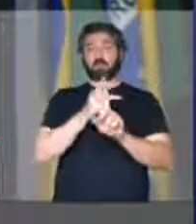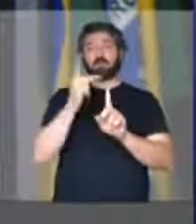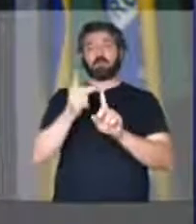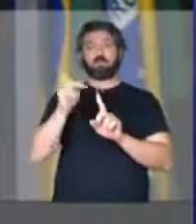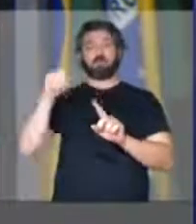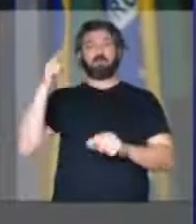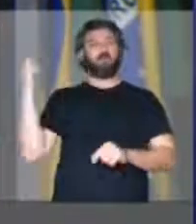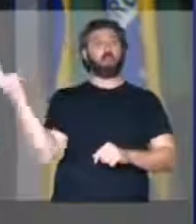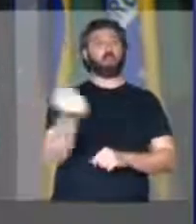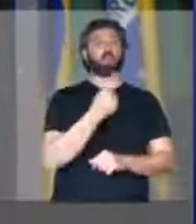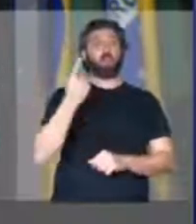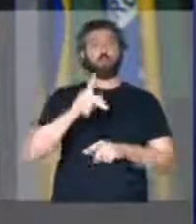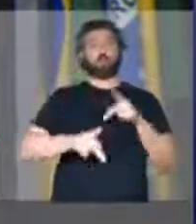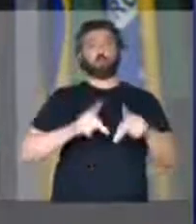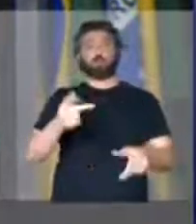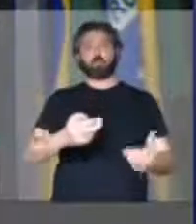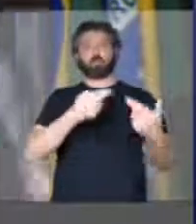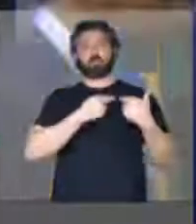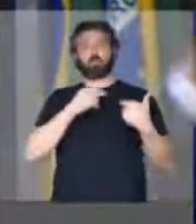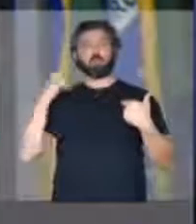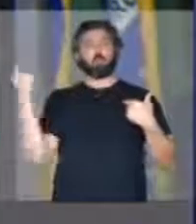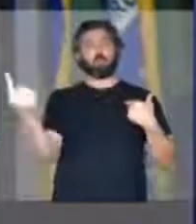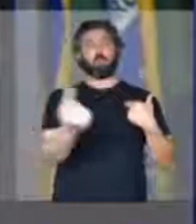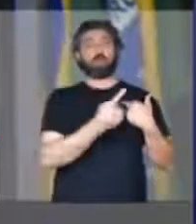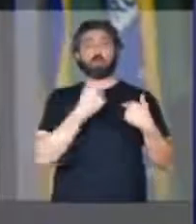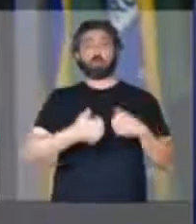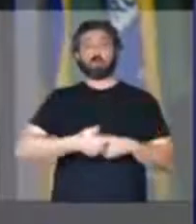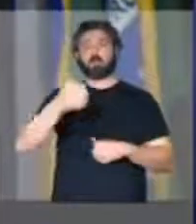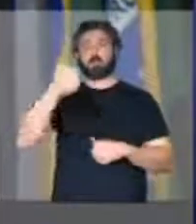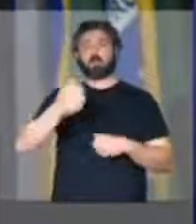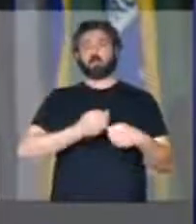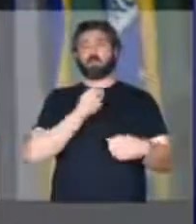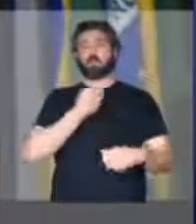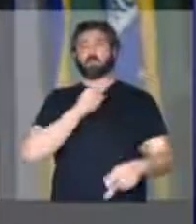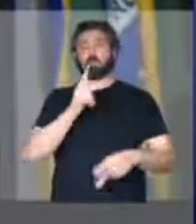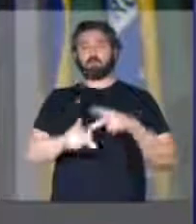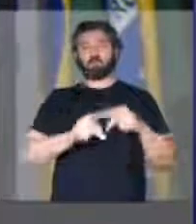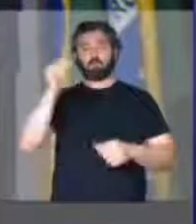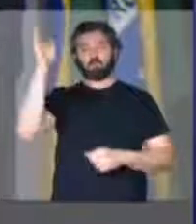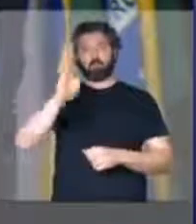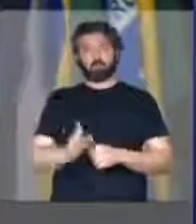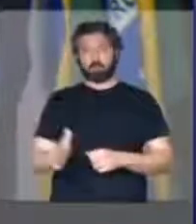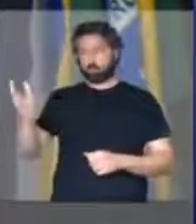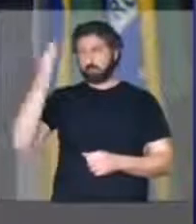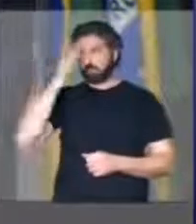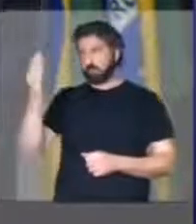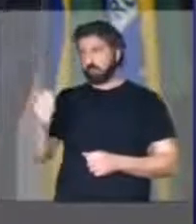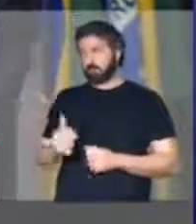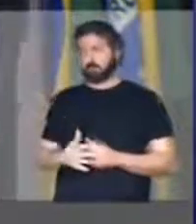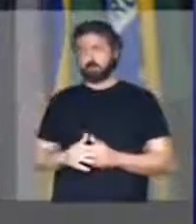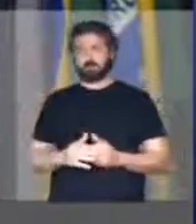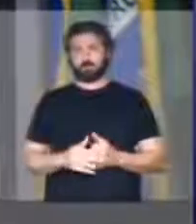para todos. Todos os brasileiros têm as suas funções para melhorar a qualidade de vida do nosso país. Muito obrigado, presidente JHC.